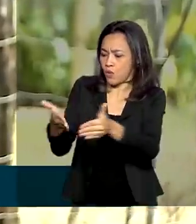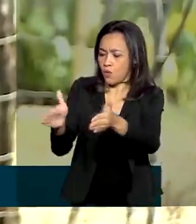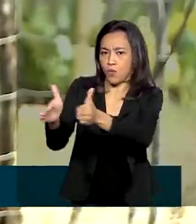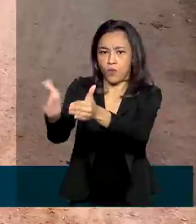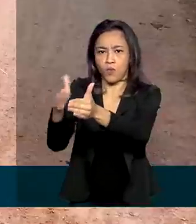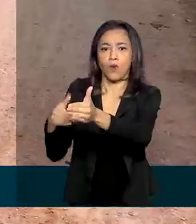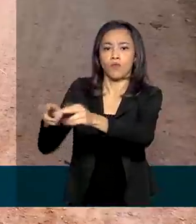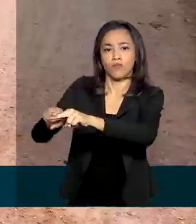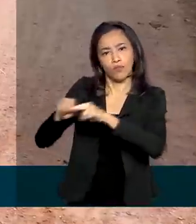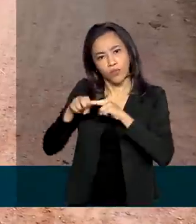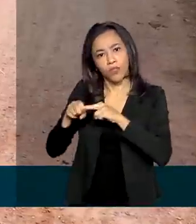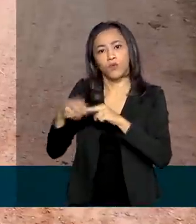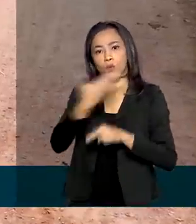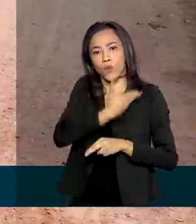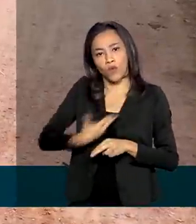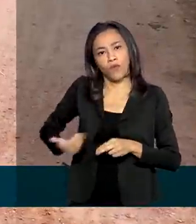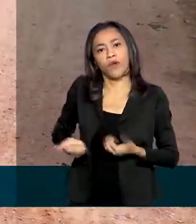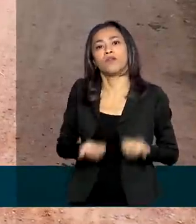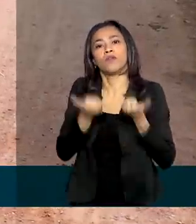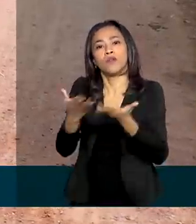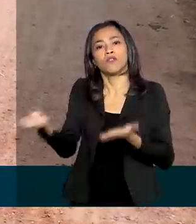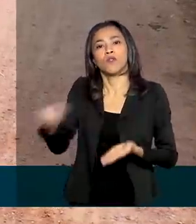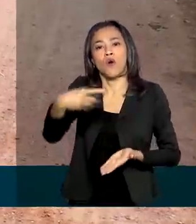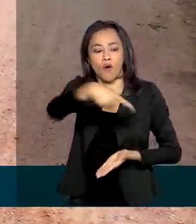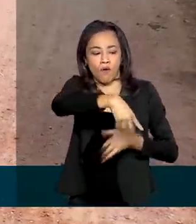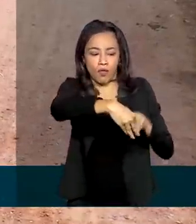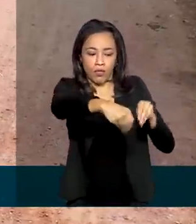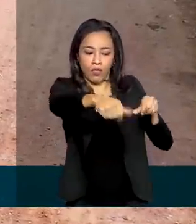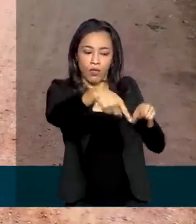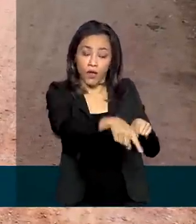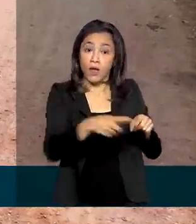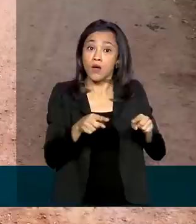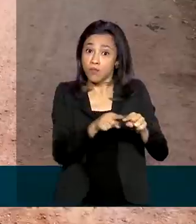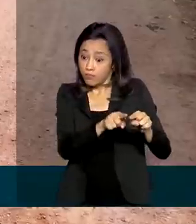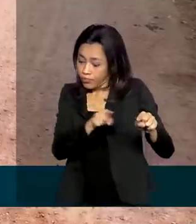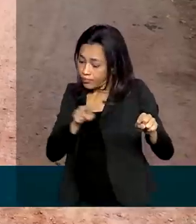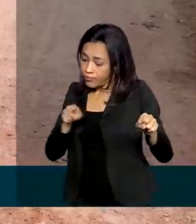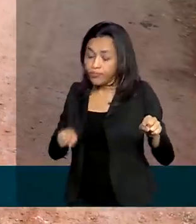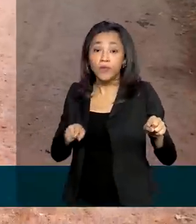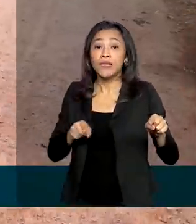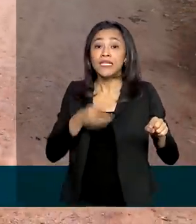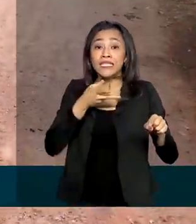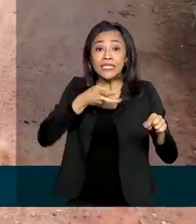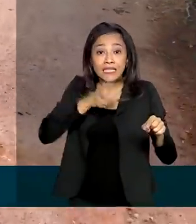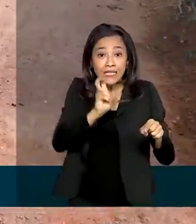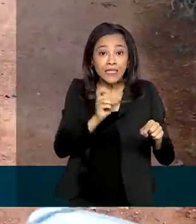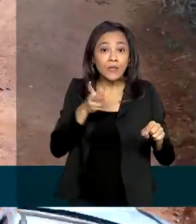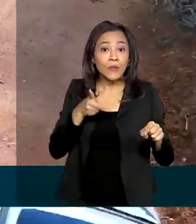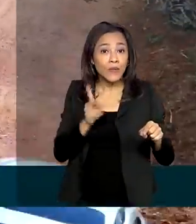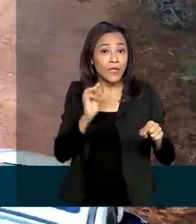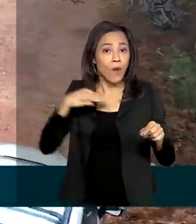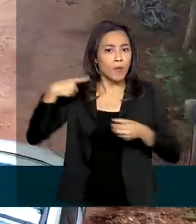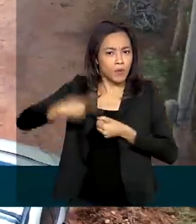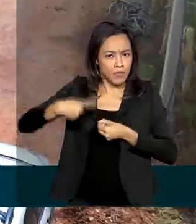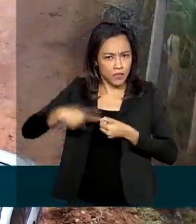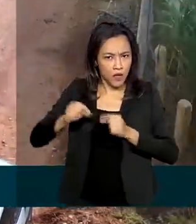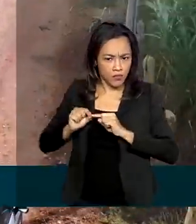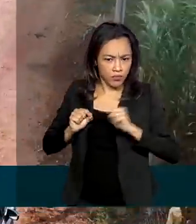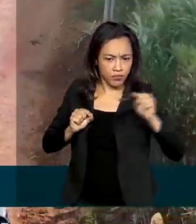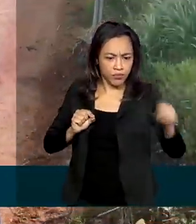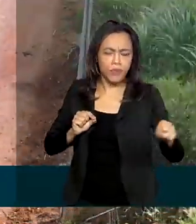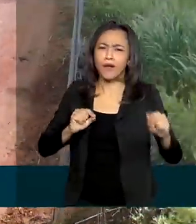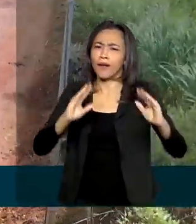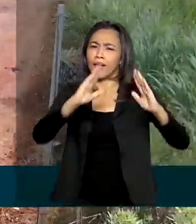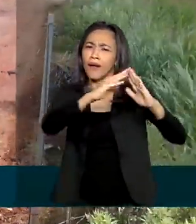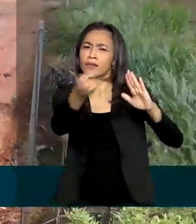Rio São Francisco. No novo endereço, que fica a cerca de 5 quilômetros do centro de Pena Forte, além de casa nova e área